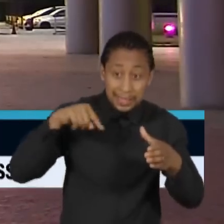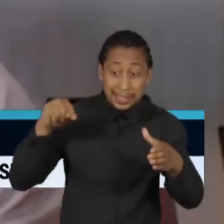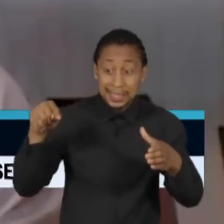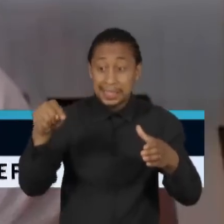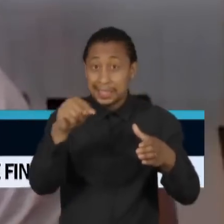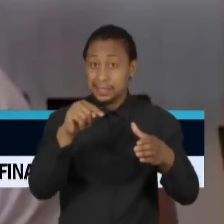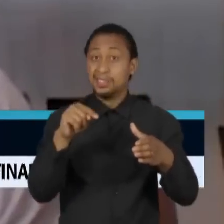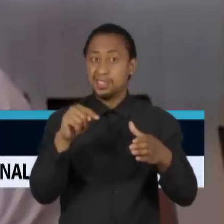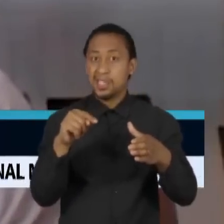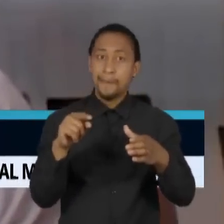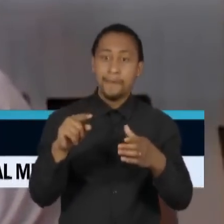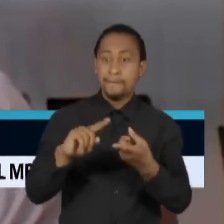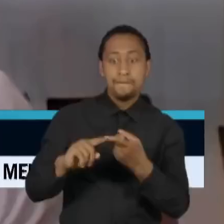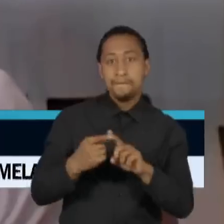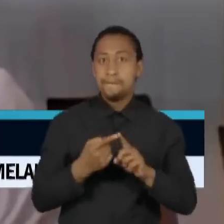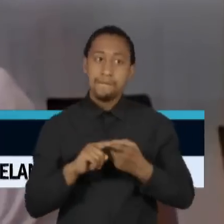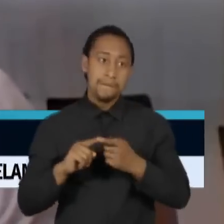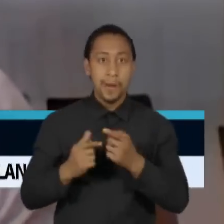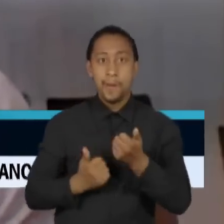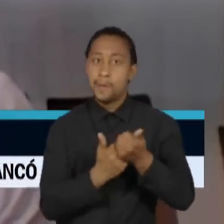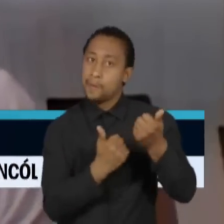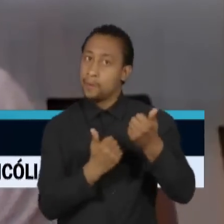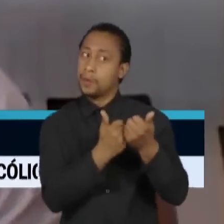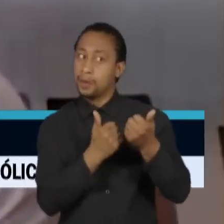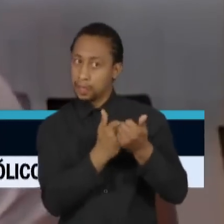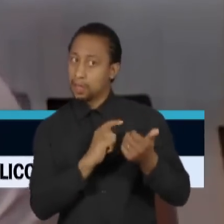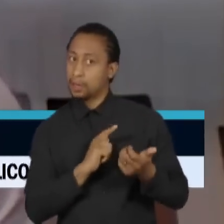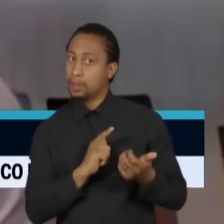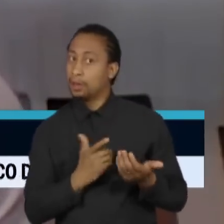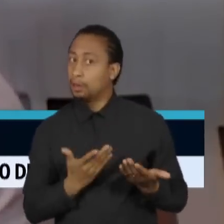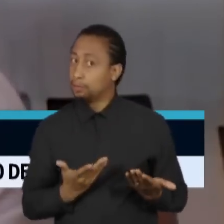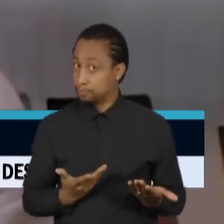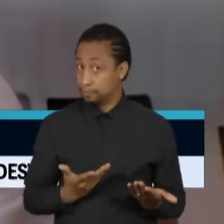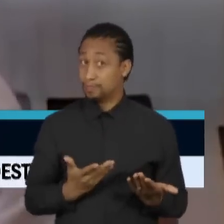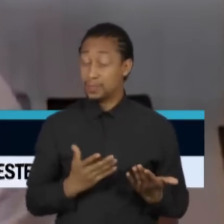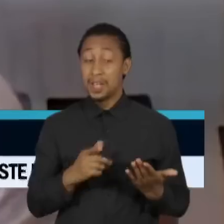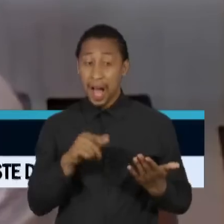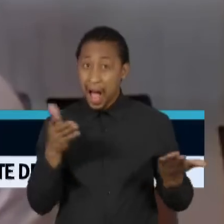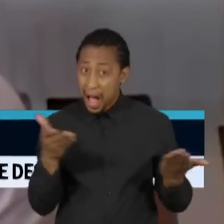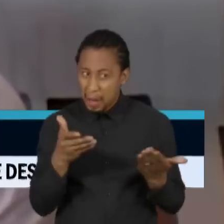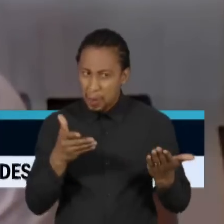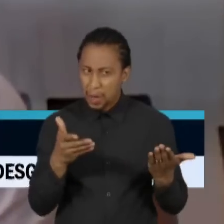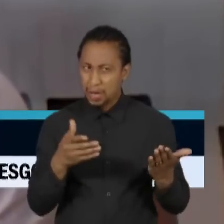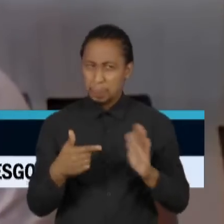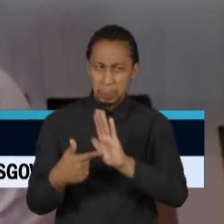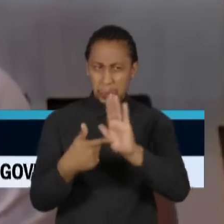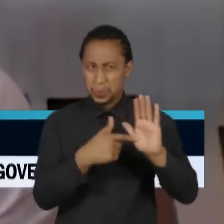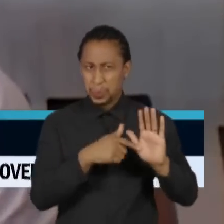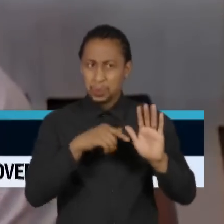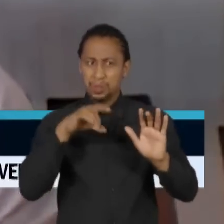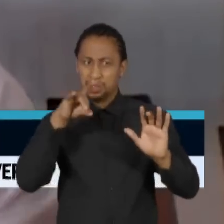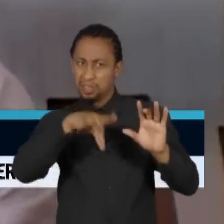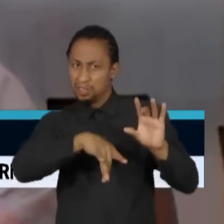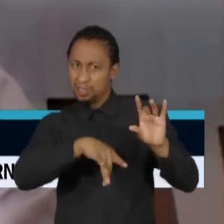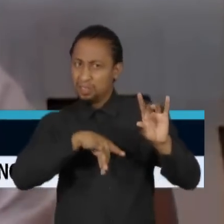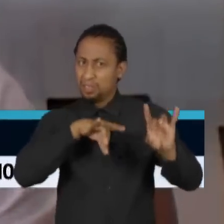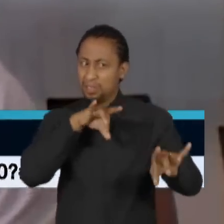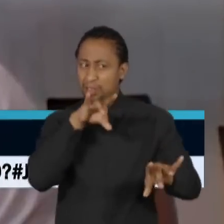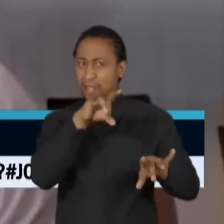aparelhado. Nesse sentido, verificar movimentações dessa natureza